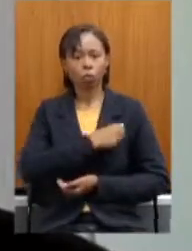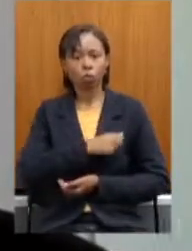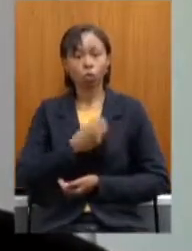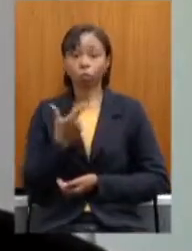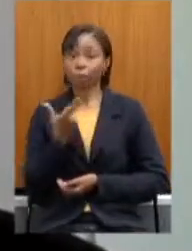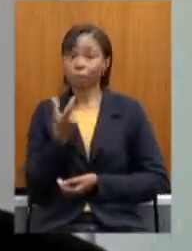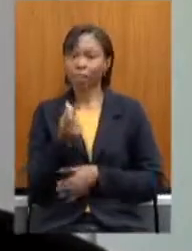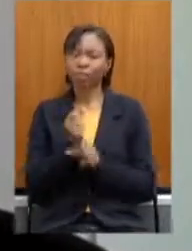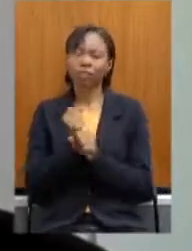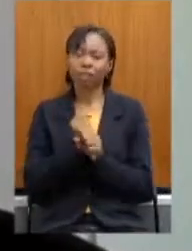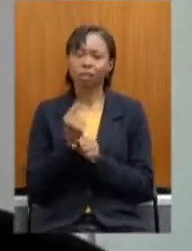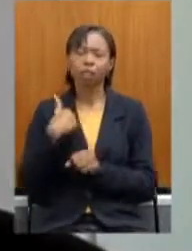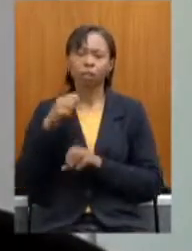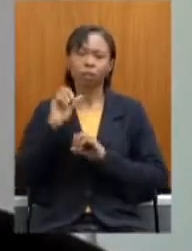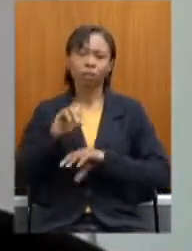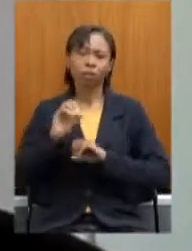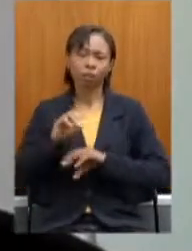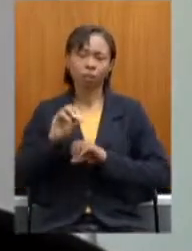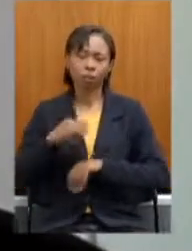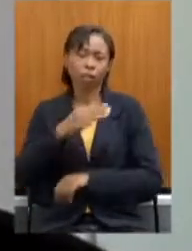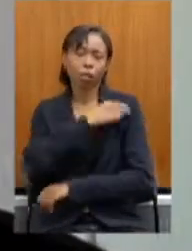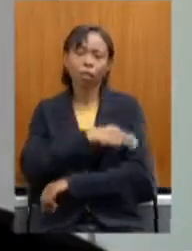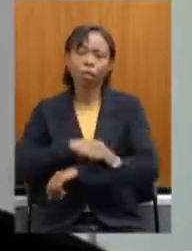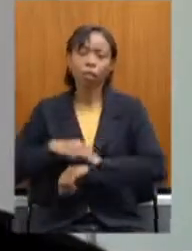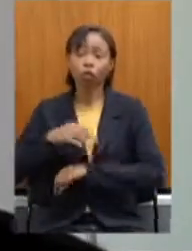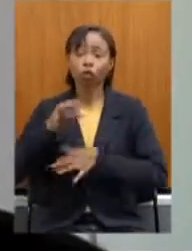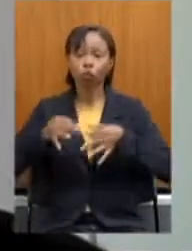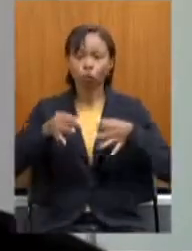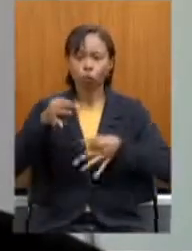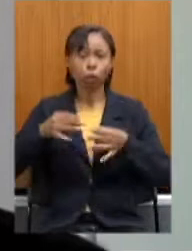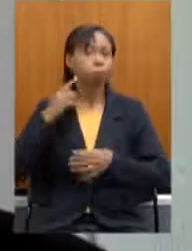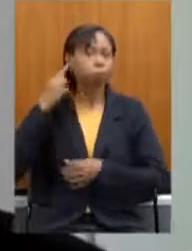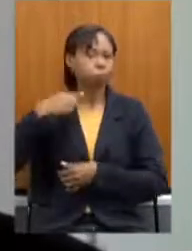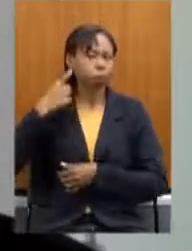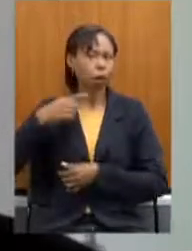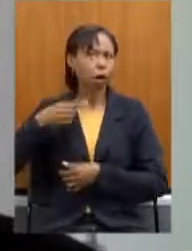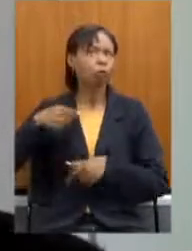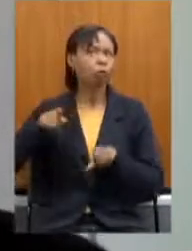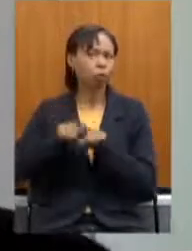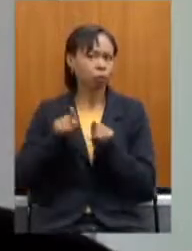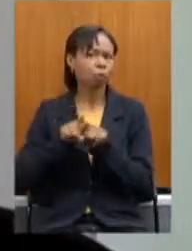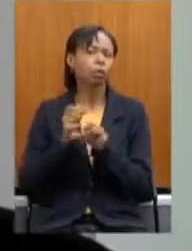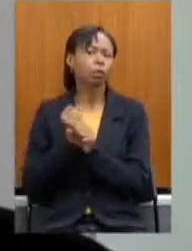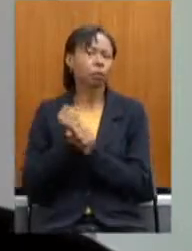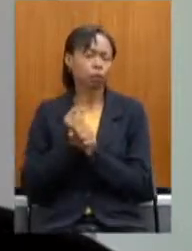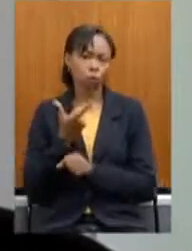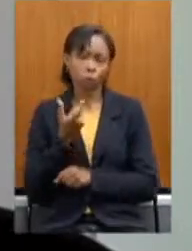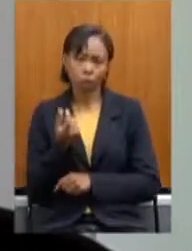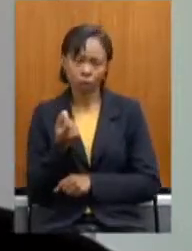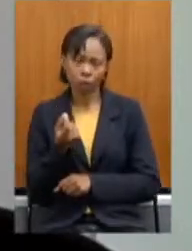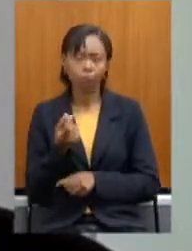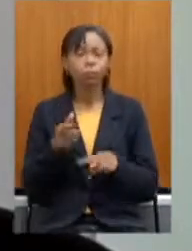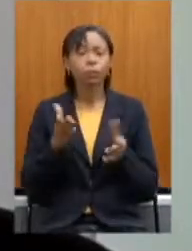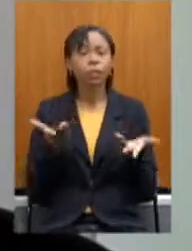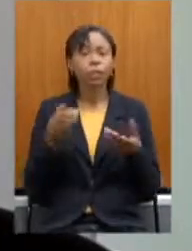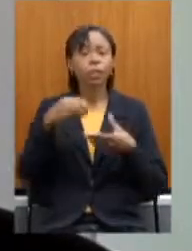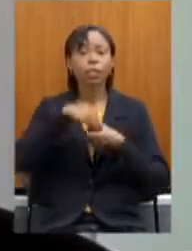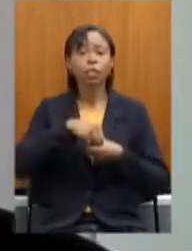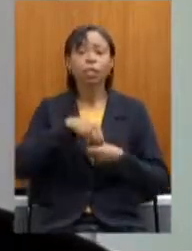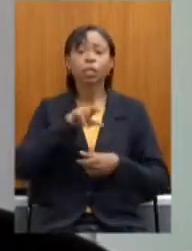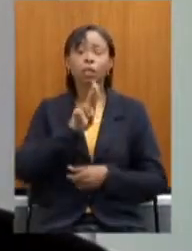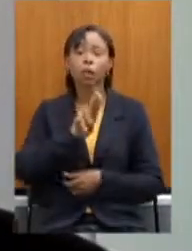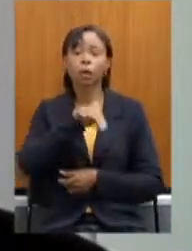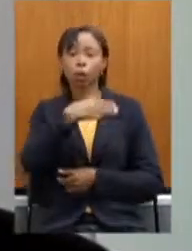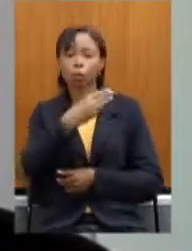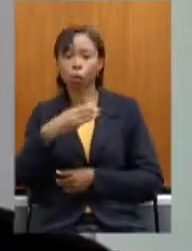eu estudei com a magistério jurídico, sou advogado também pelo mesmo período, e na Universidade do Estado de Minas Gerais, eu